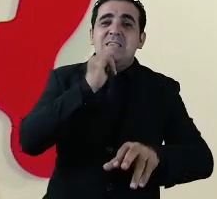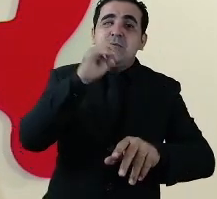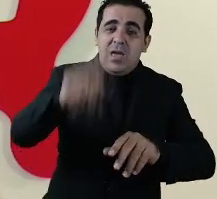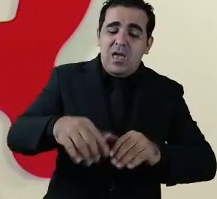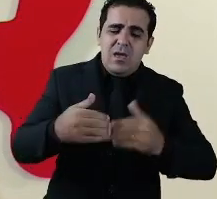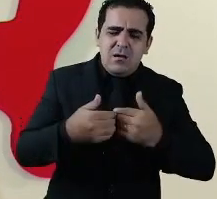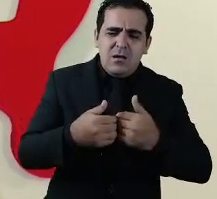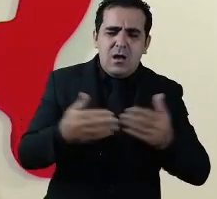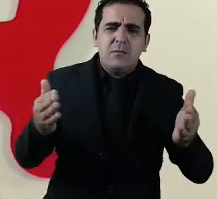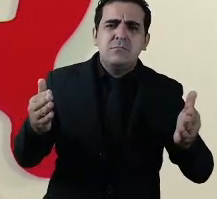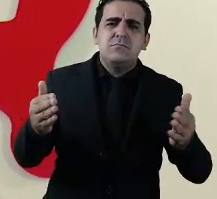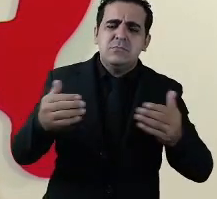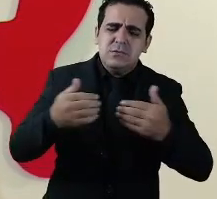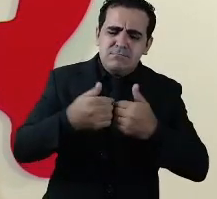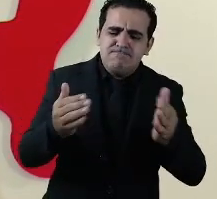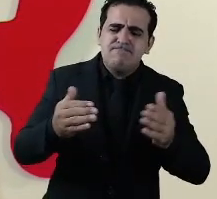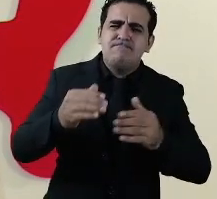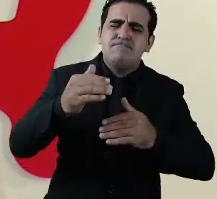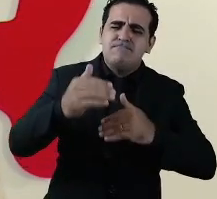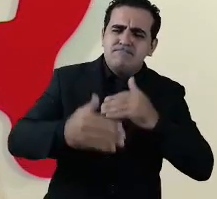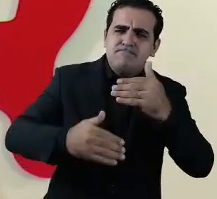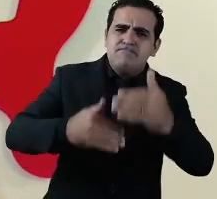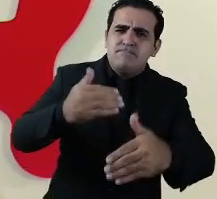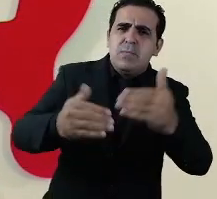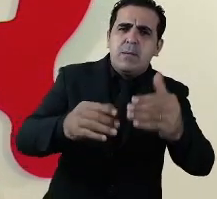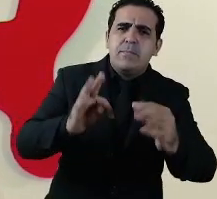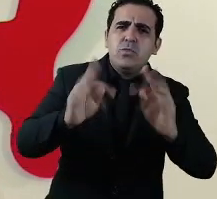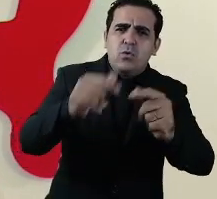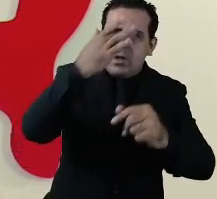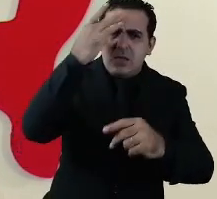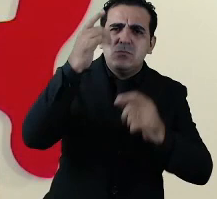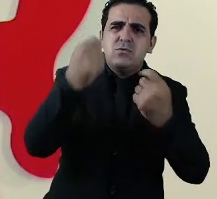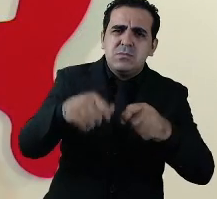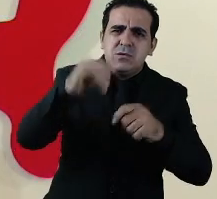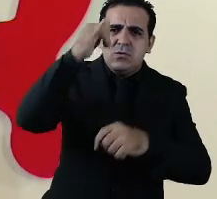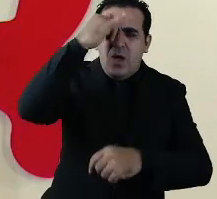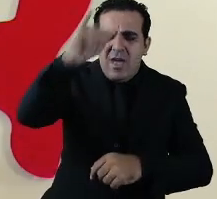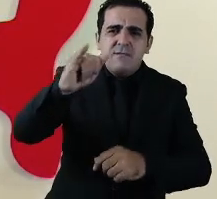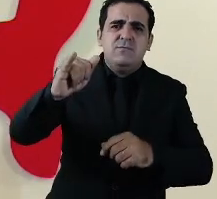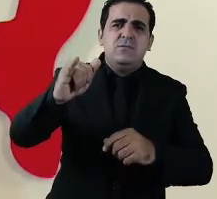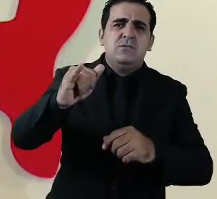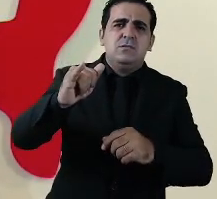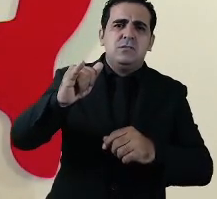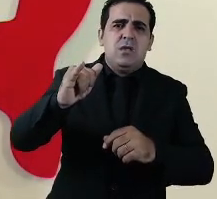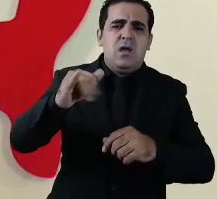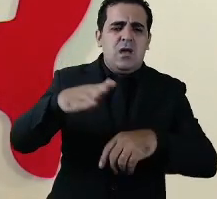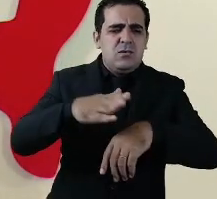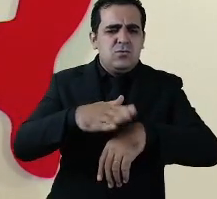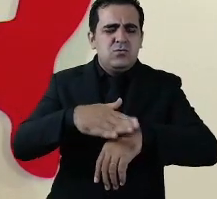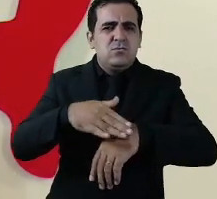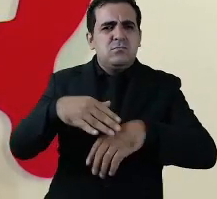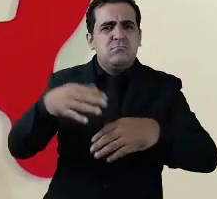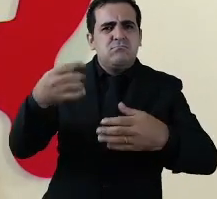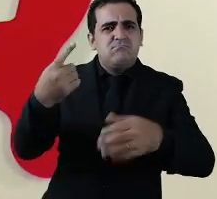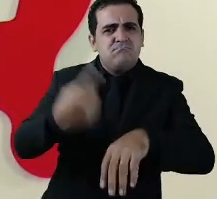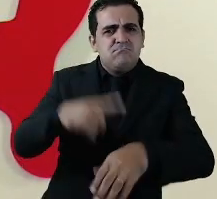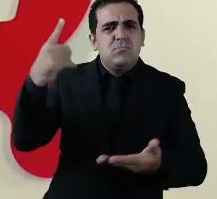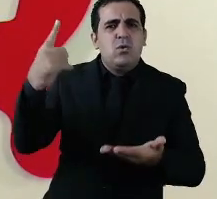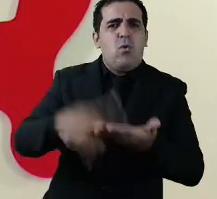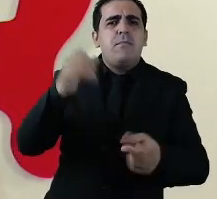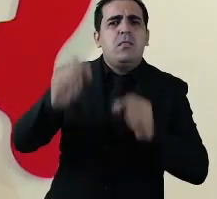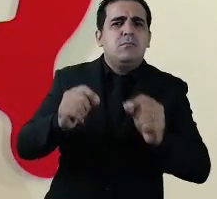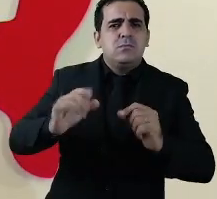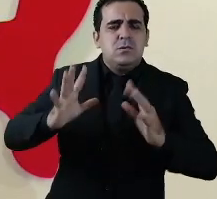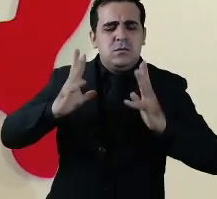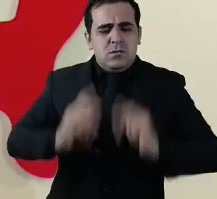e insistimos muito fortemente para que todo mundo cumpra as normas sanitárias se todos cumprirem todos